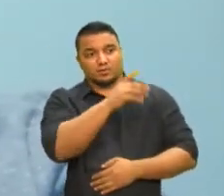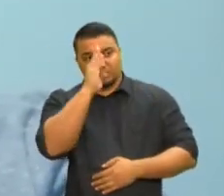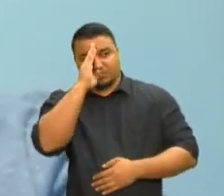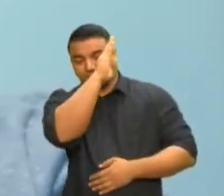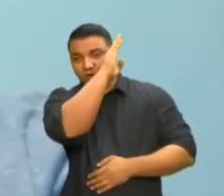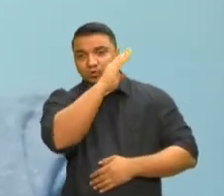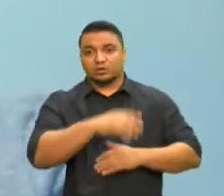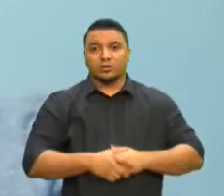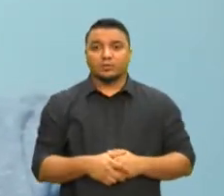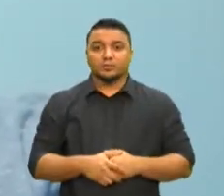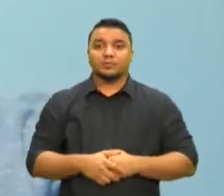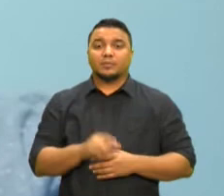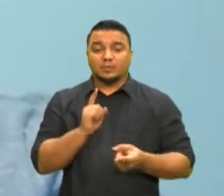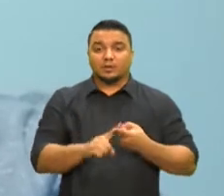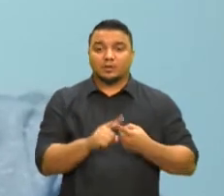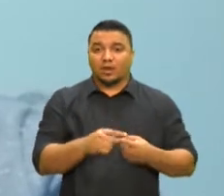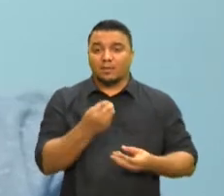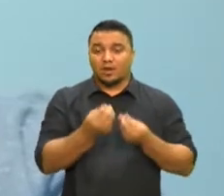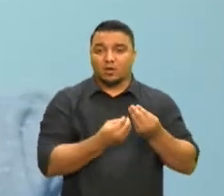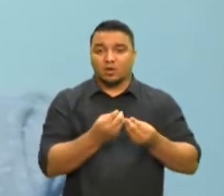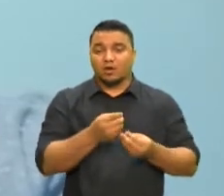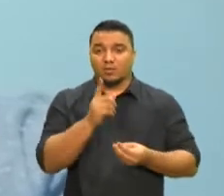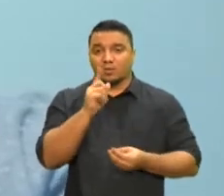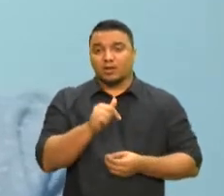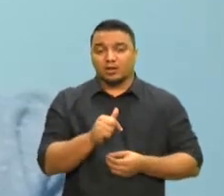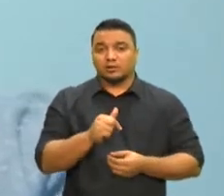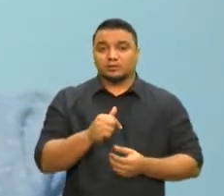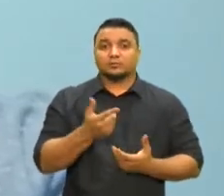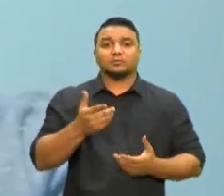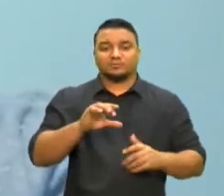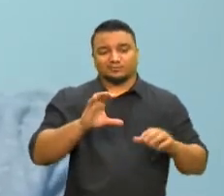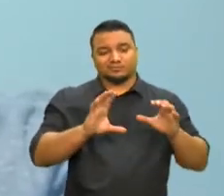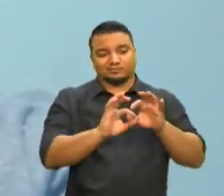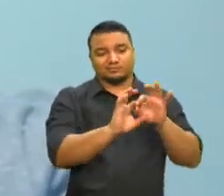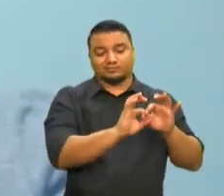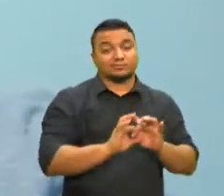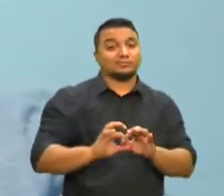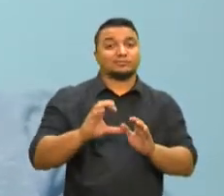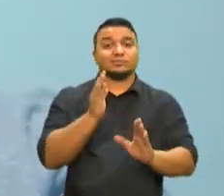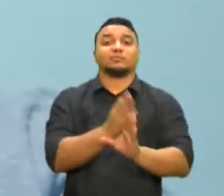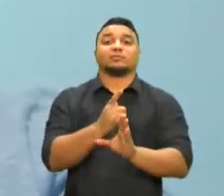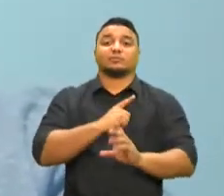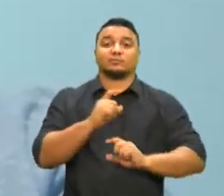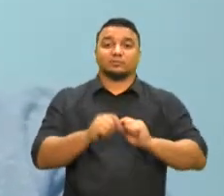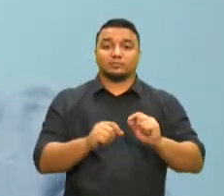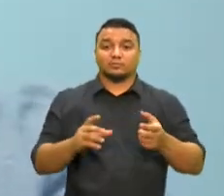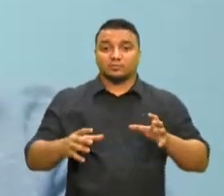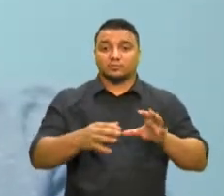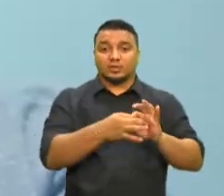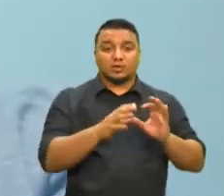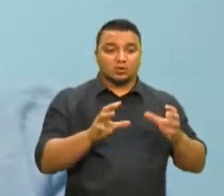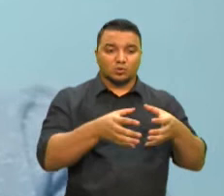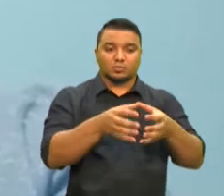dificulta a formação das alianças, apesar dessa aliança com o Centrão